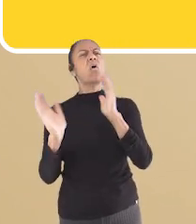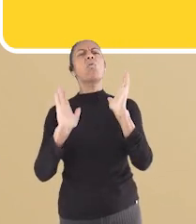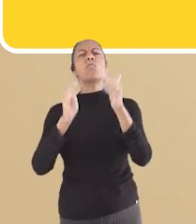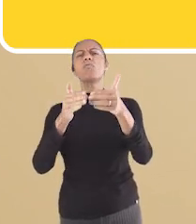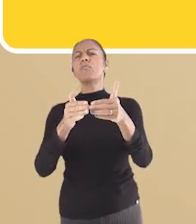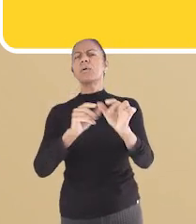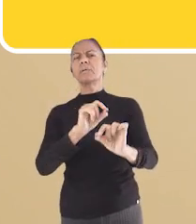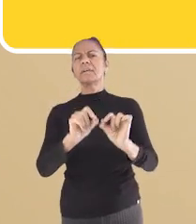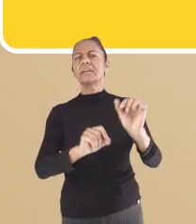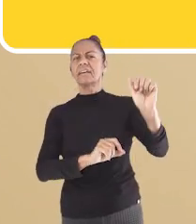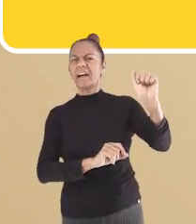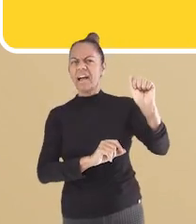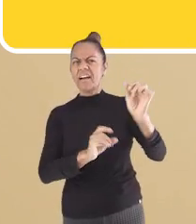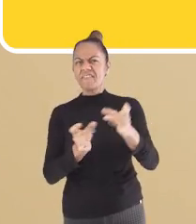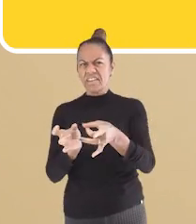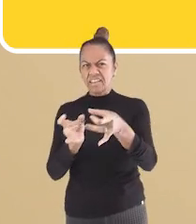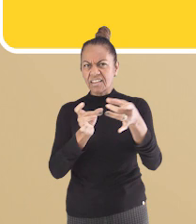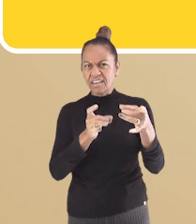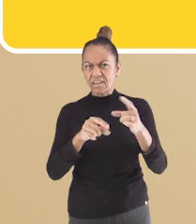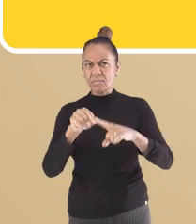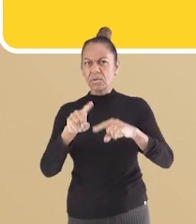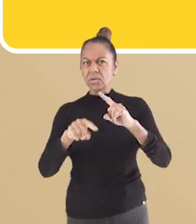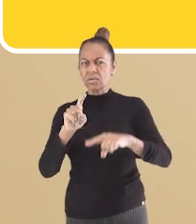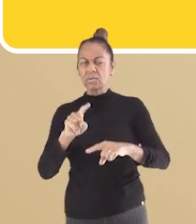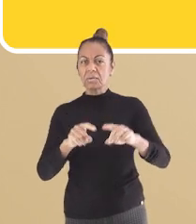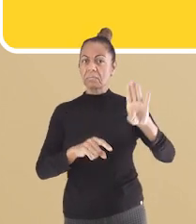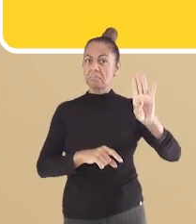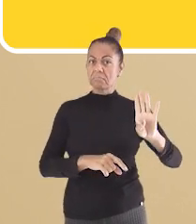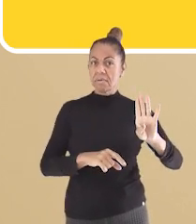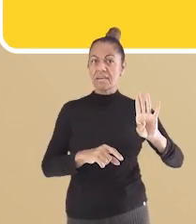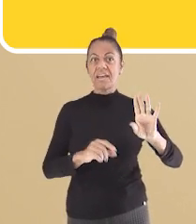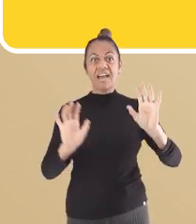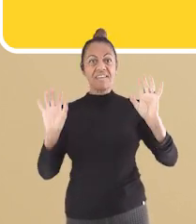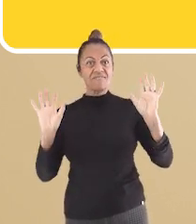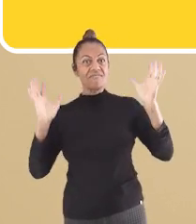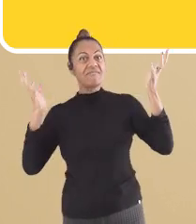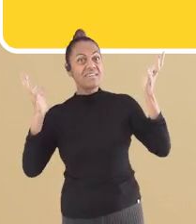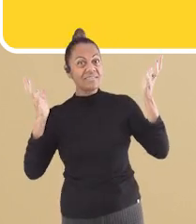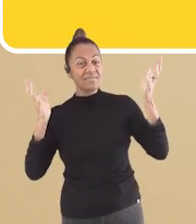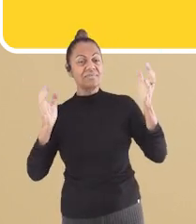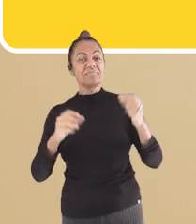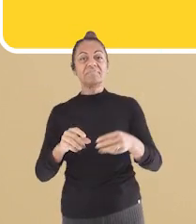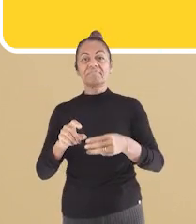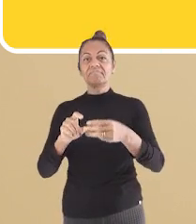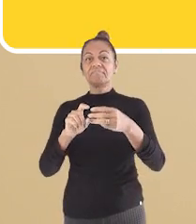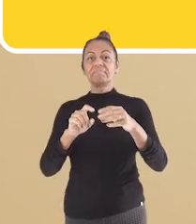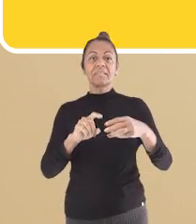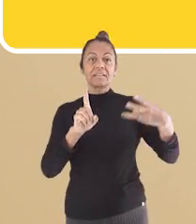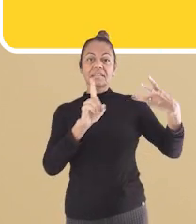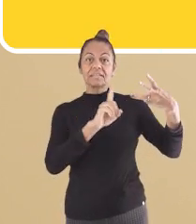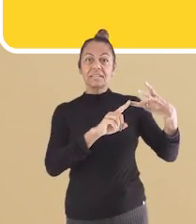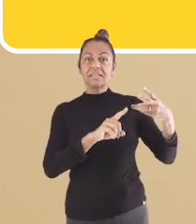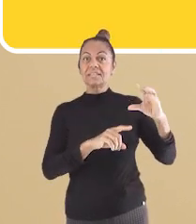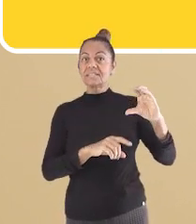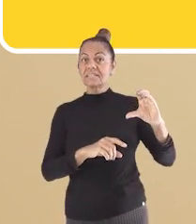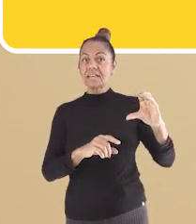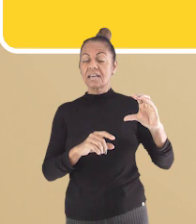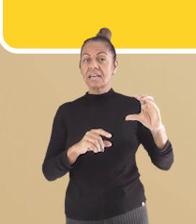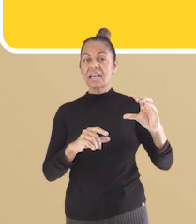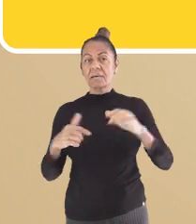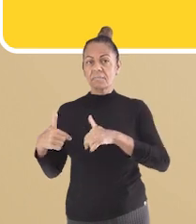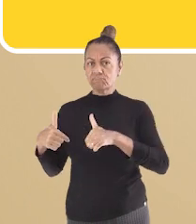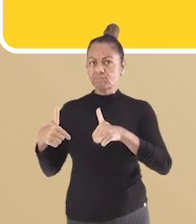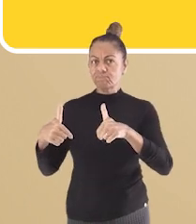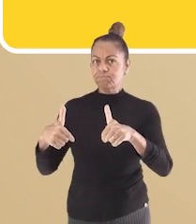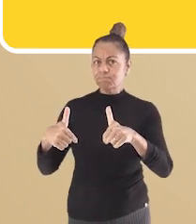Letra A. Vender um produto? Letra B. Promover um evento? Letra C.